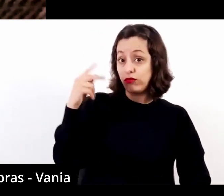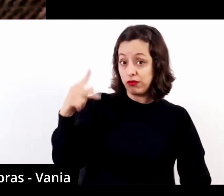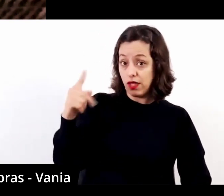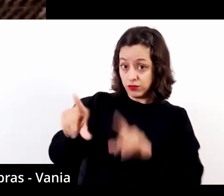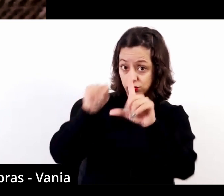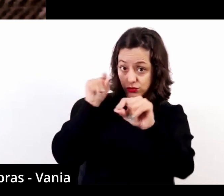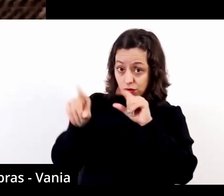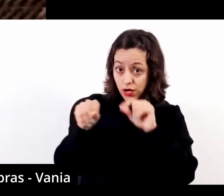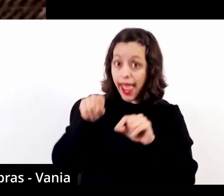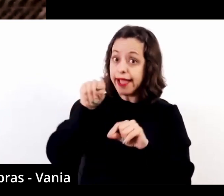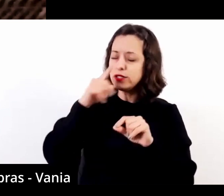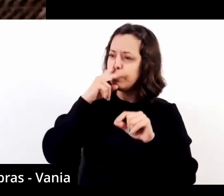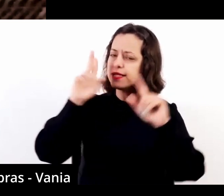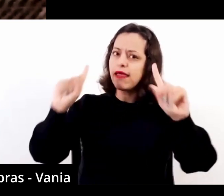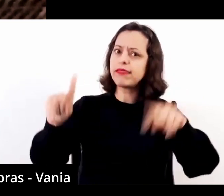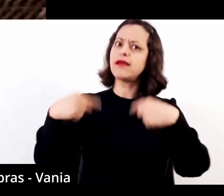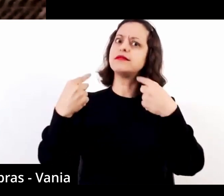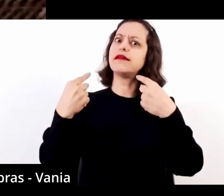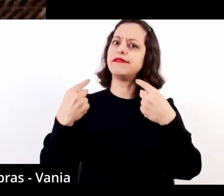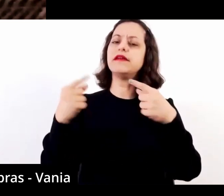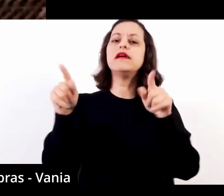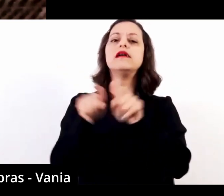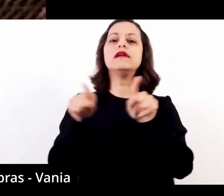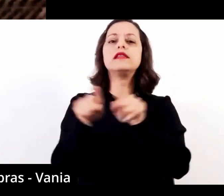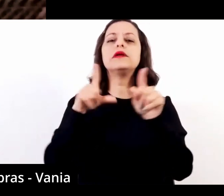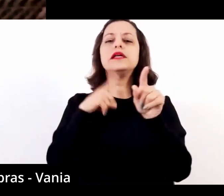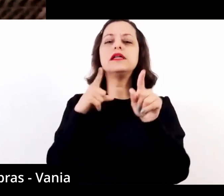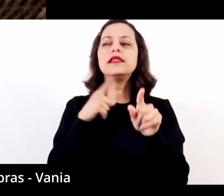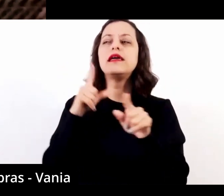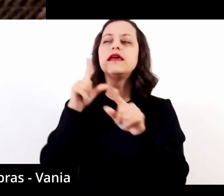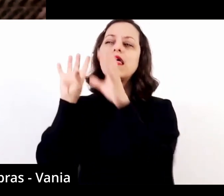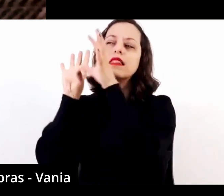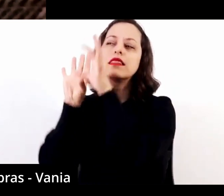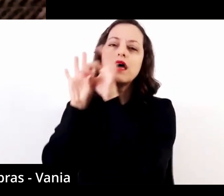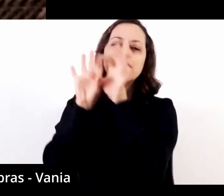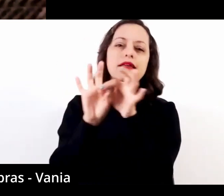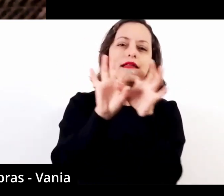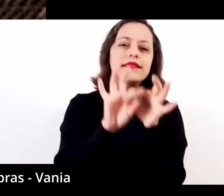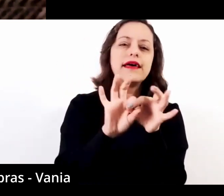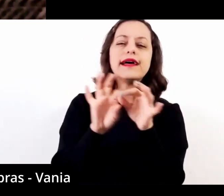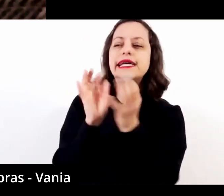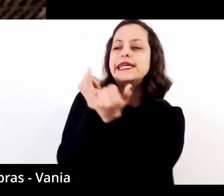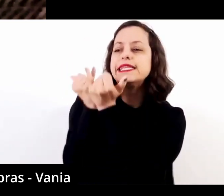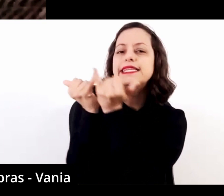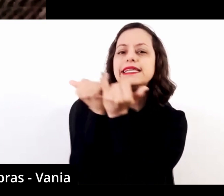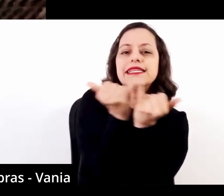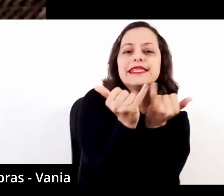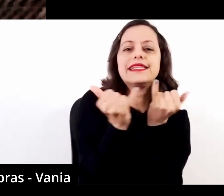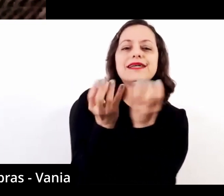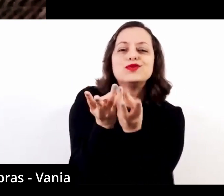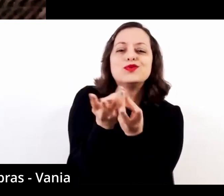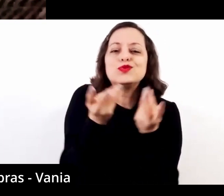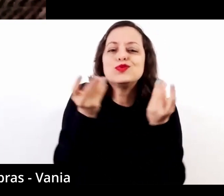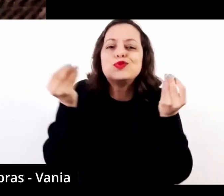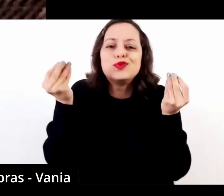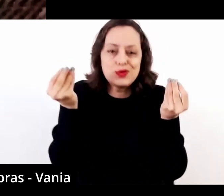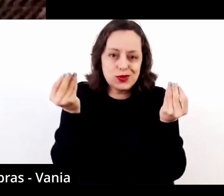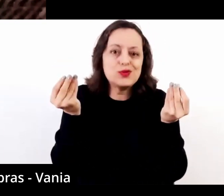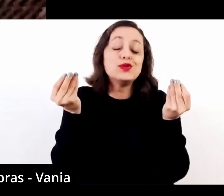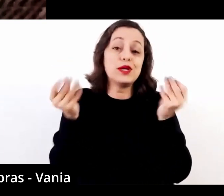e muito musical, esse programa é todo muito sutilmente costurado por essas delicadezas, por essas sutilezas,